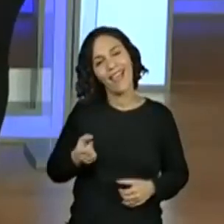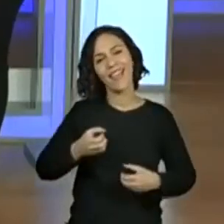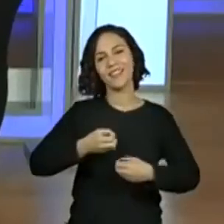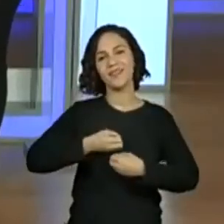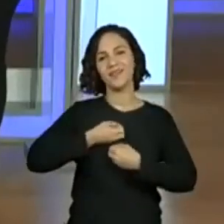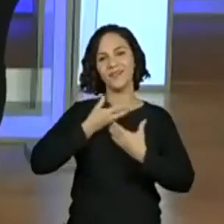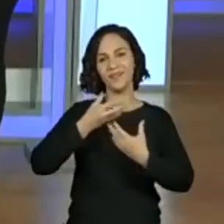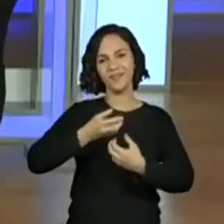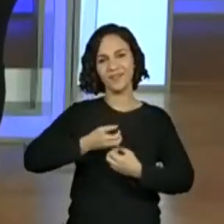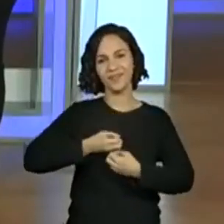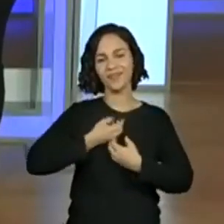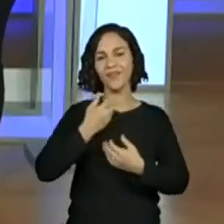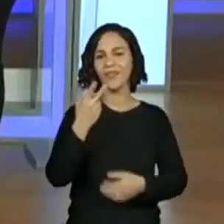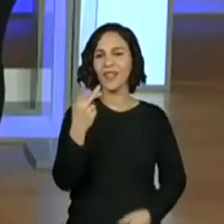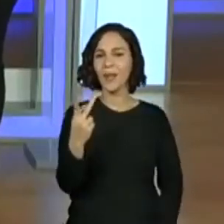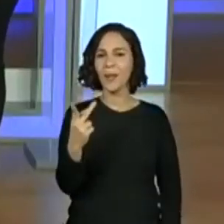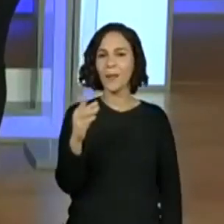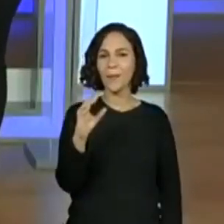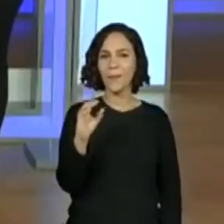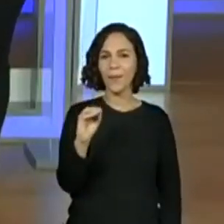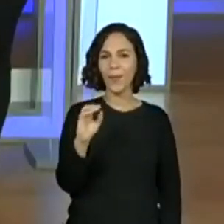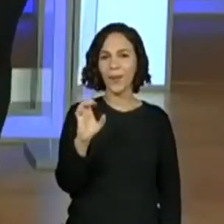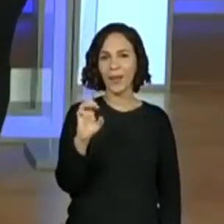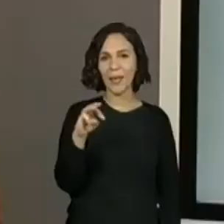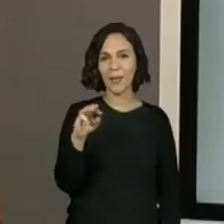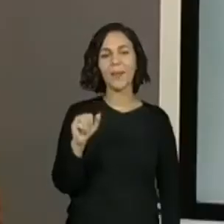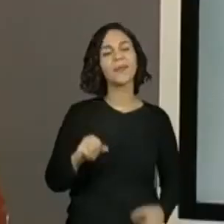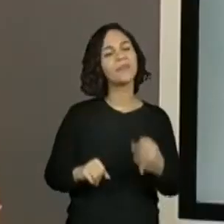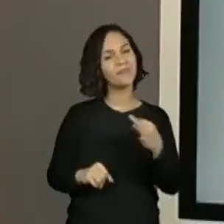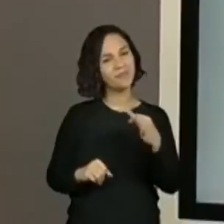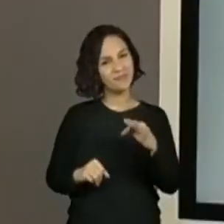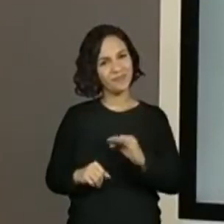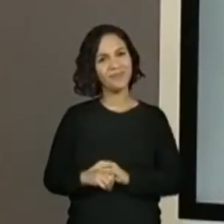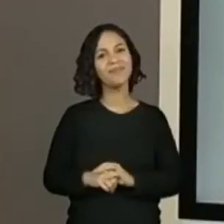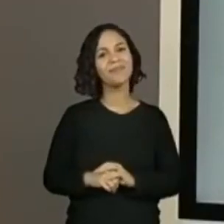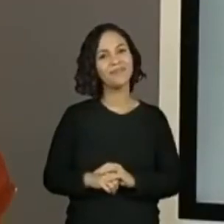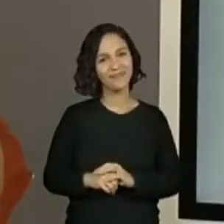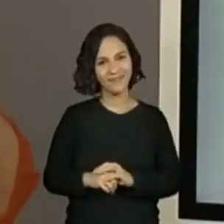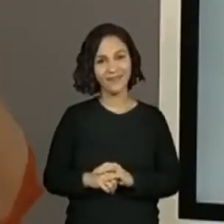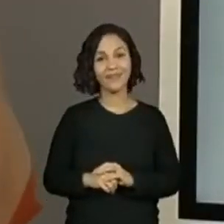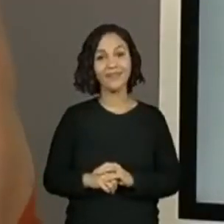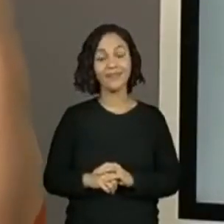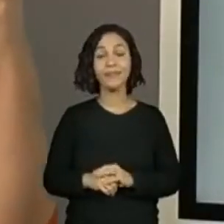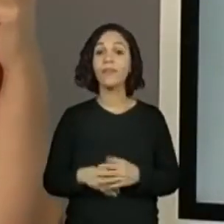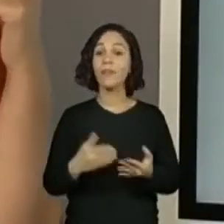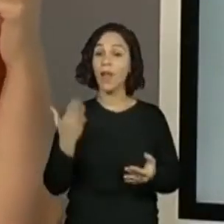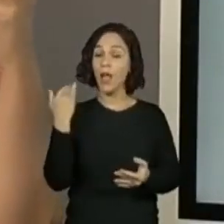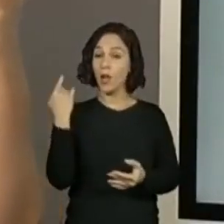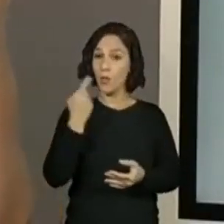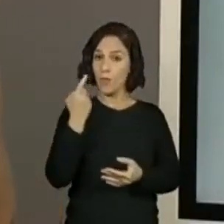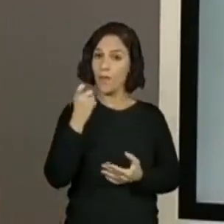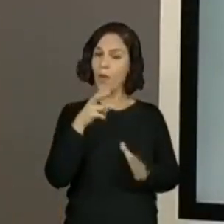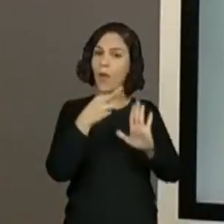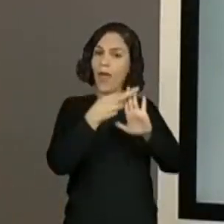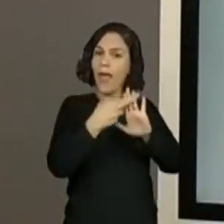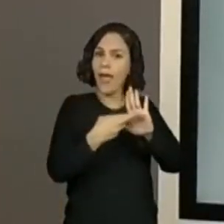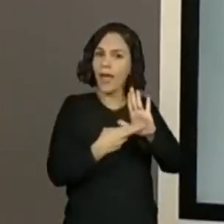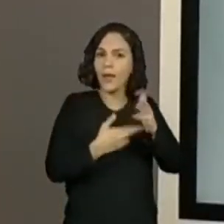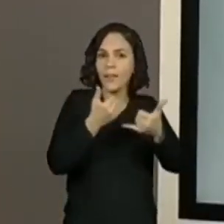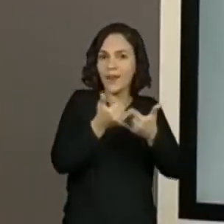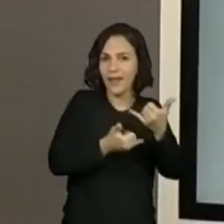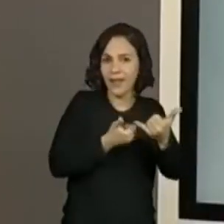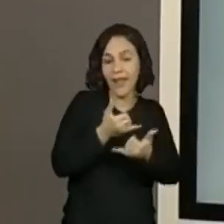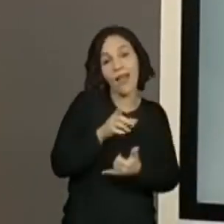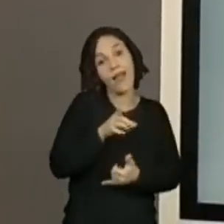poema. É um poema. Hum, olha lá. Primeiro foi regras de brincadeira.